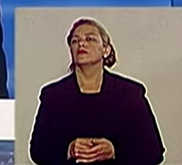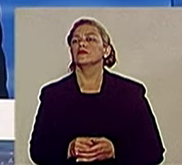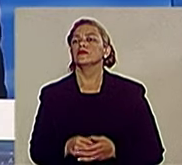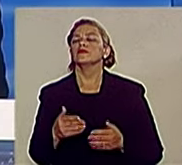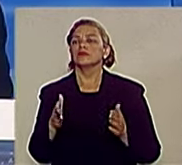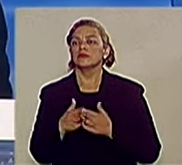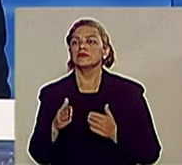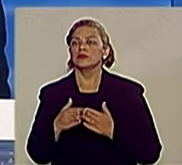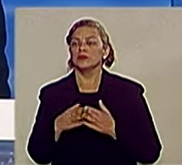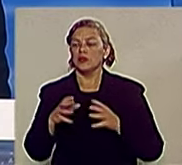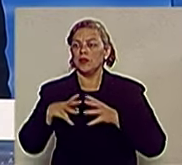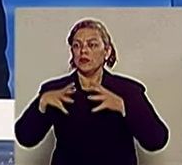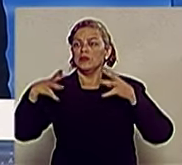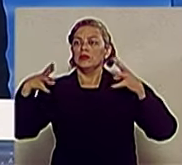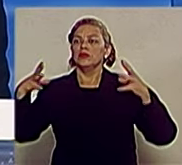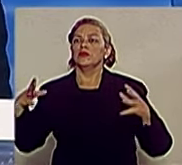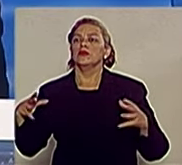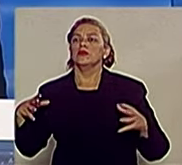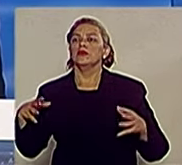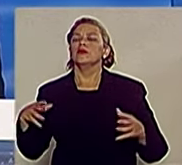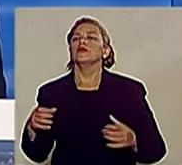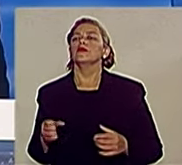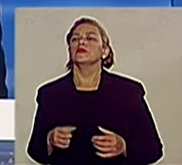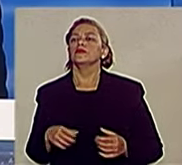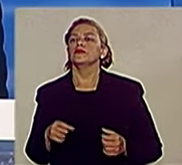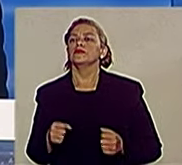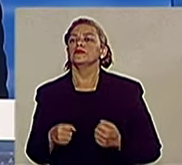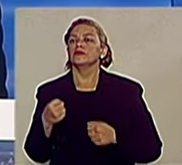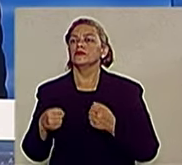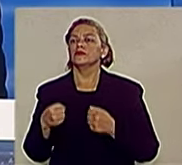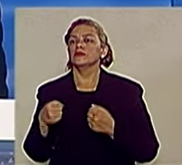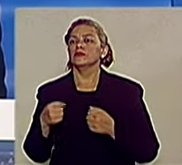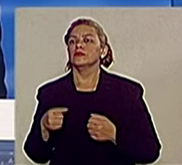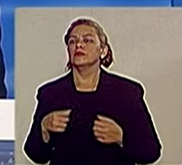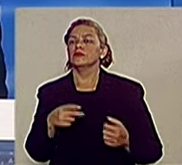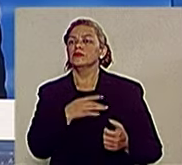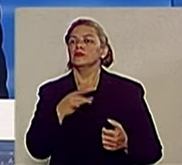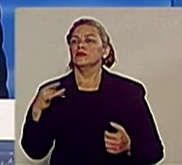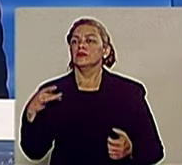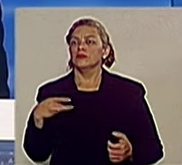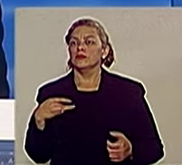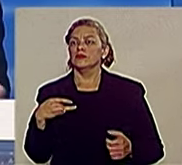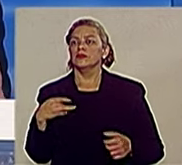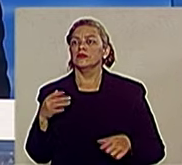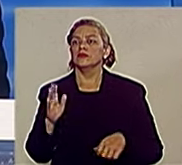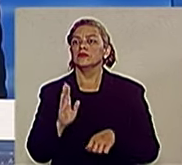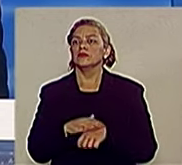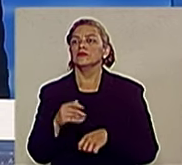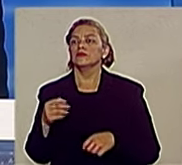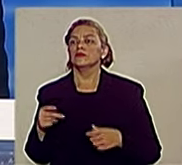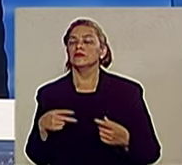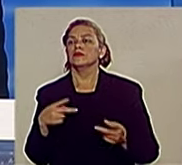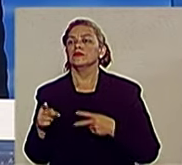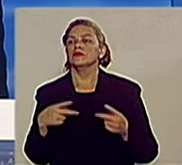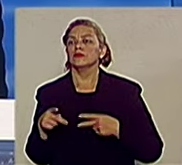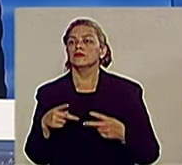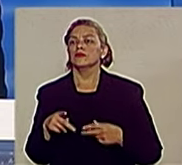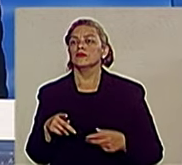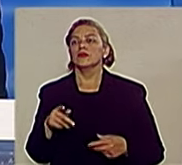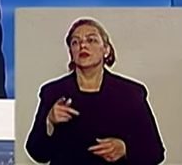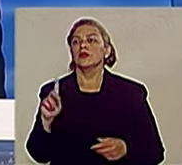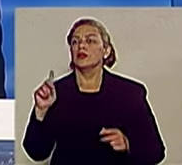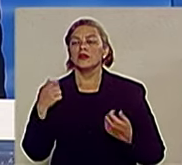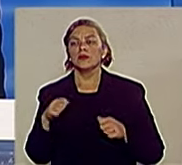resgate de saúde implantado anteriormente com mais viaturas em São José. Seria bem razoável. Assim, a gente não tinha que pagar a conta